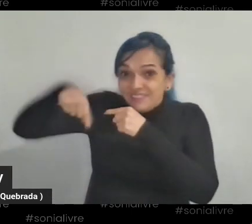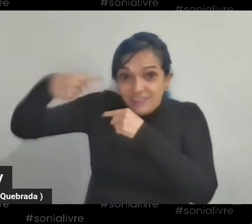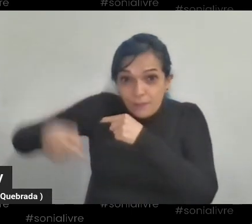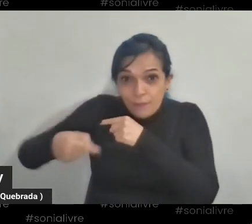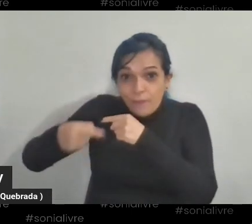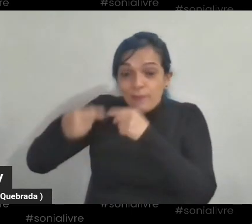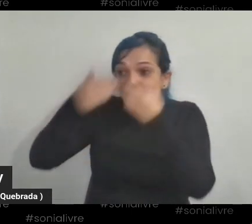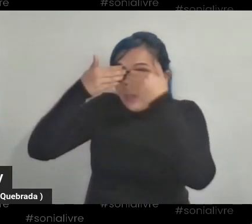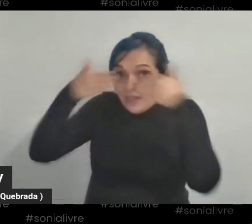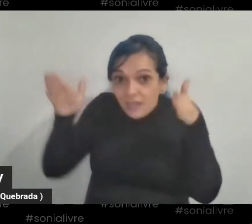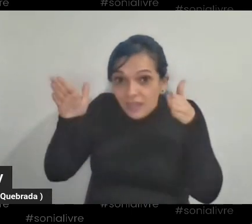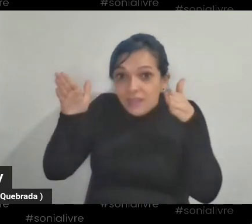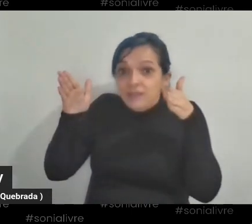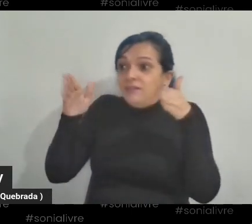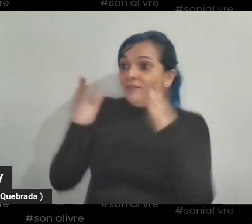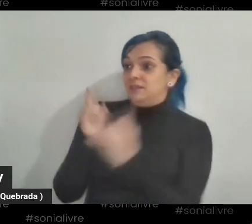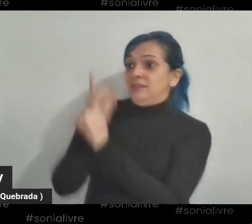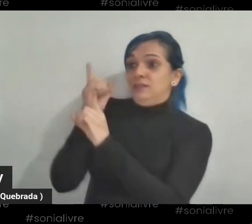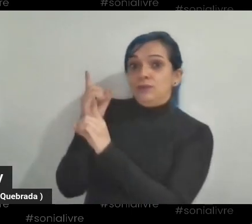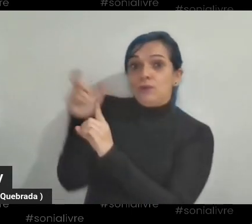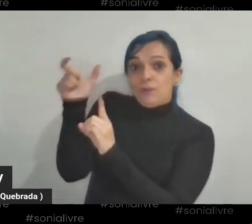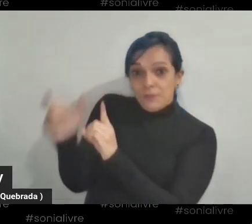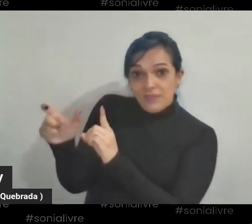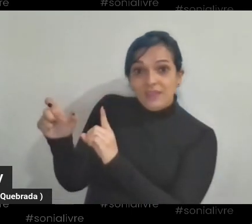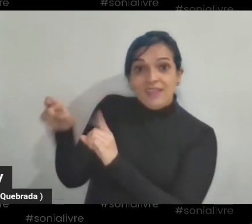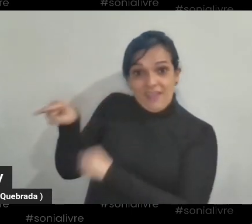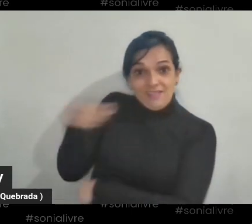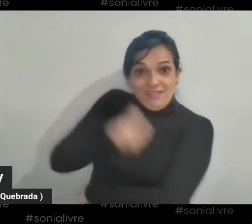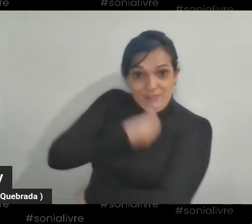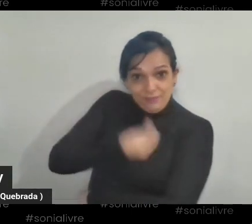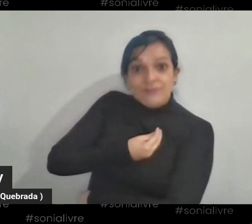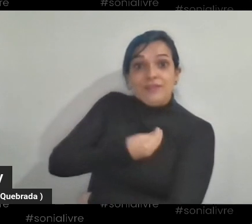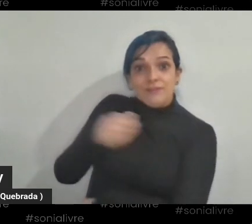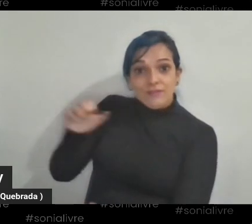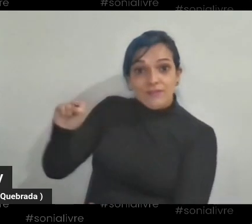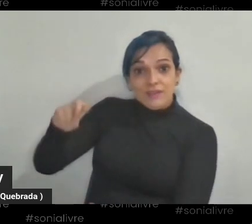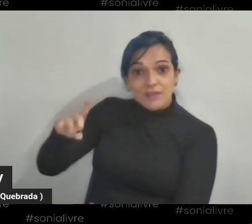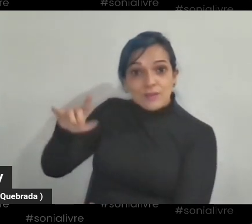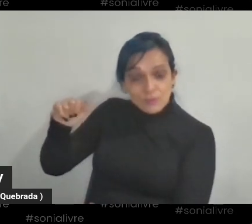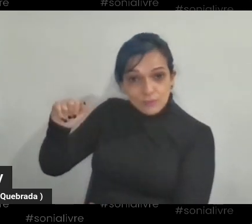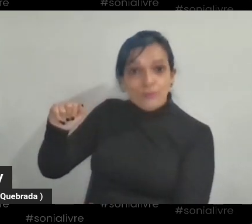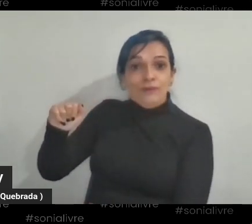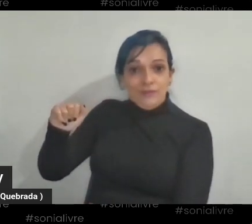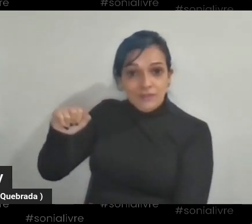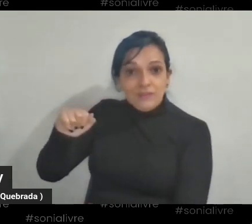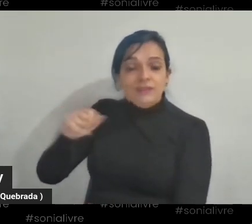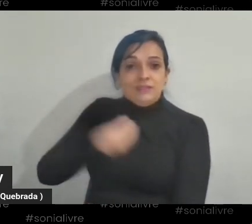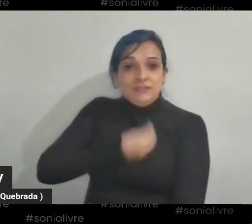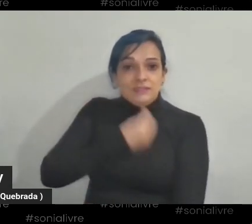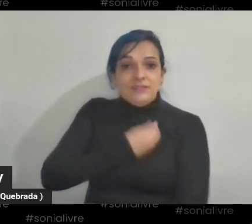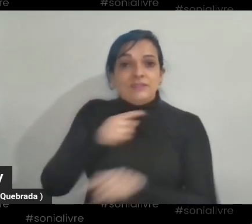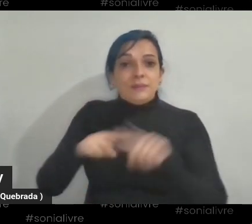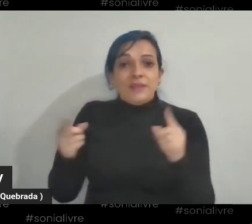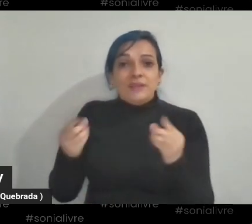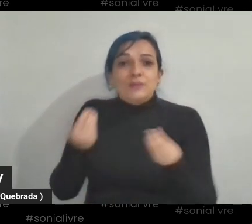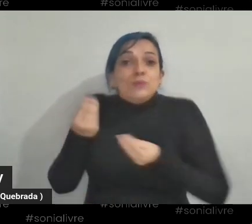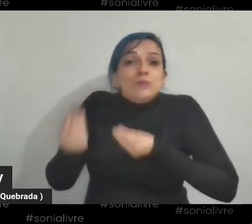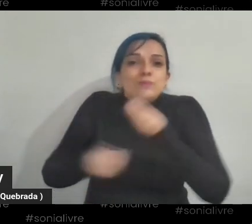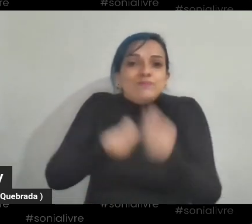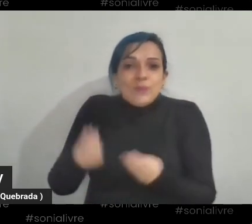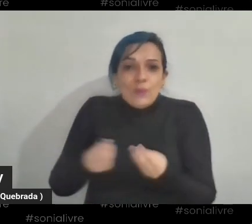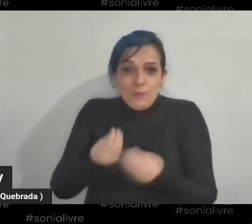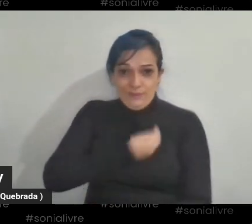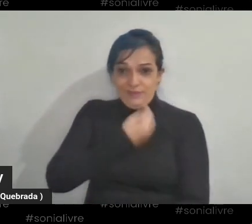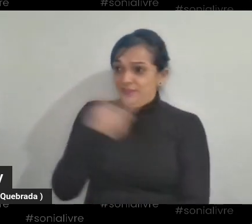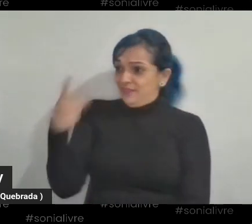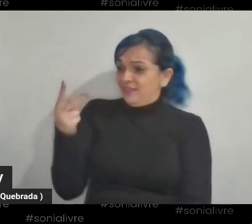Sônia, gera uma felicidade de, nossa, que bom, ela está viva, ela existe. Mas em qual situação? Olha a situação em que a Sônia